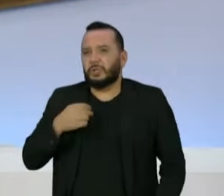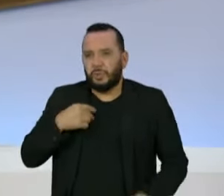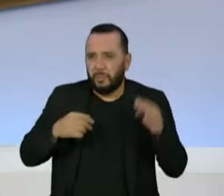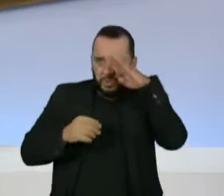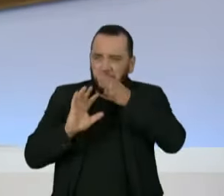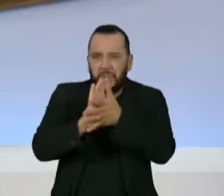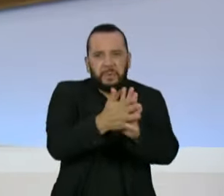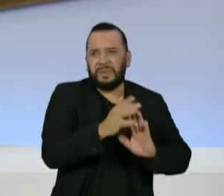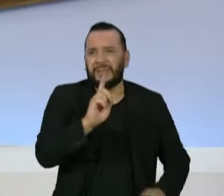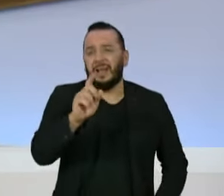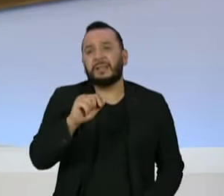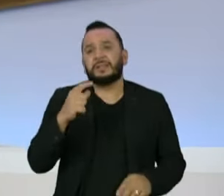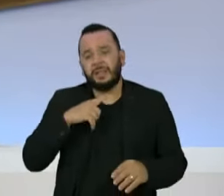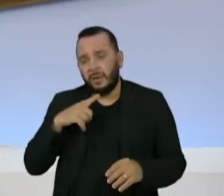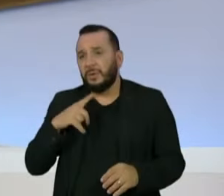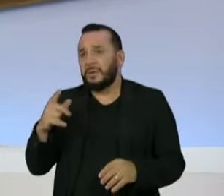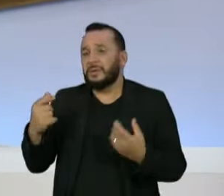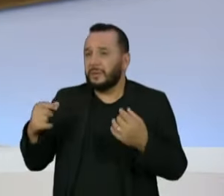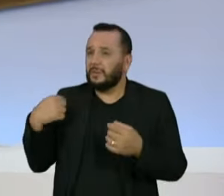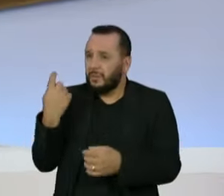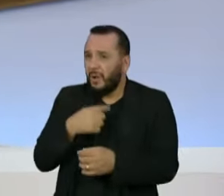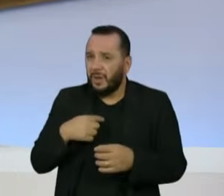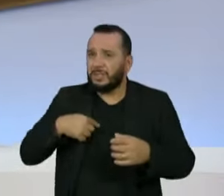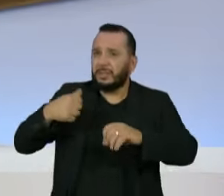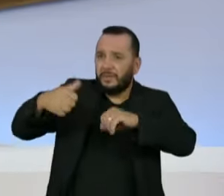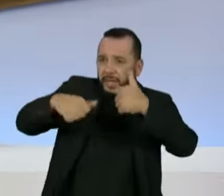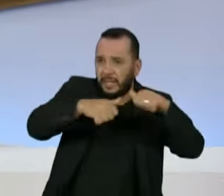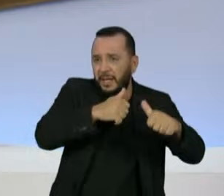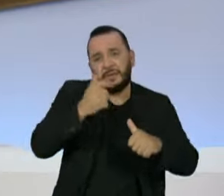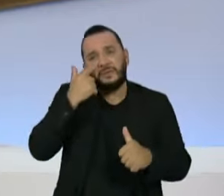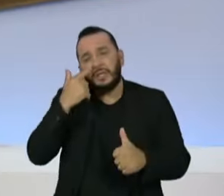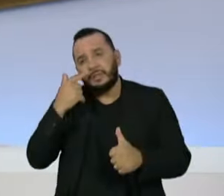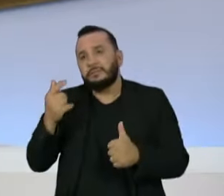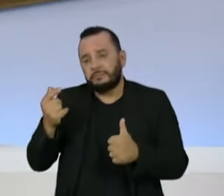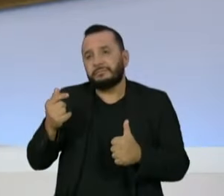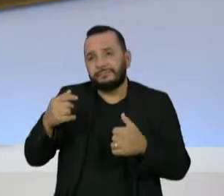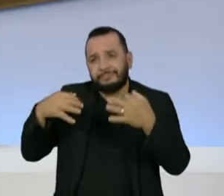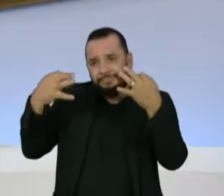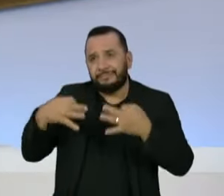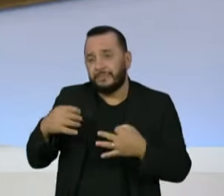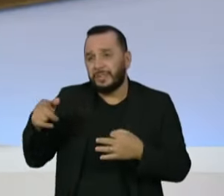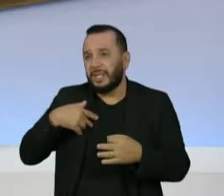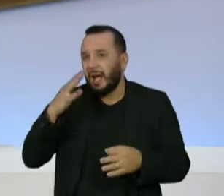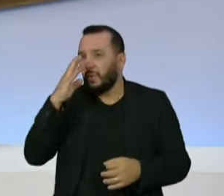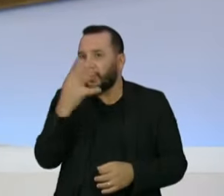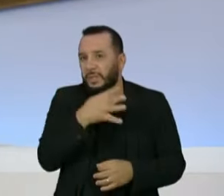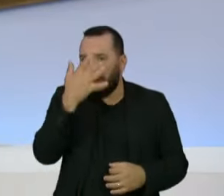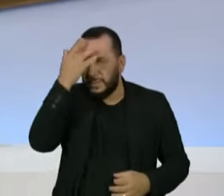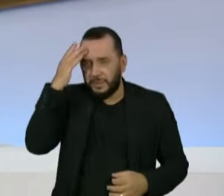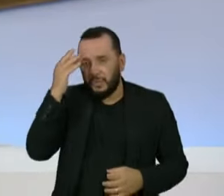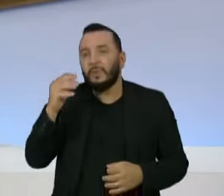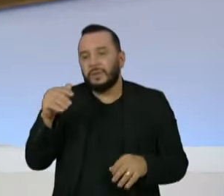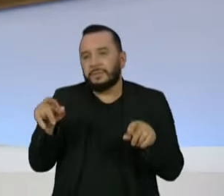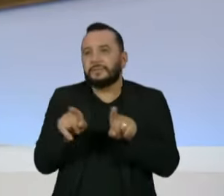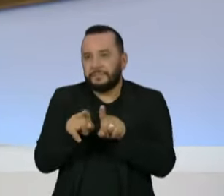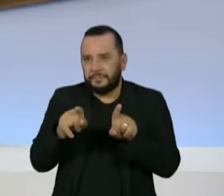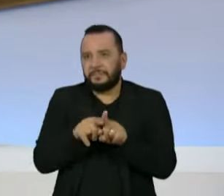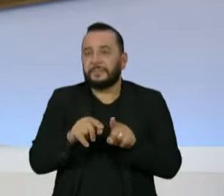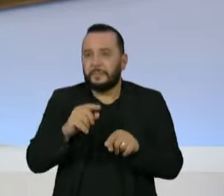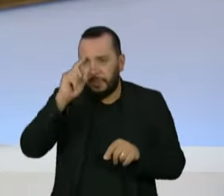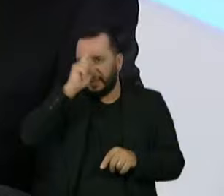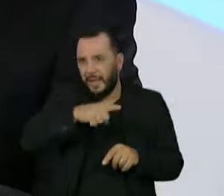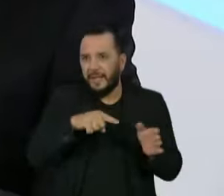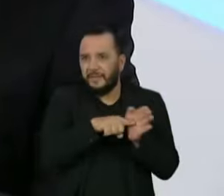são da área uma compreensão maior. A está fazendo uma coisa muito séria. Você acusar uma pessoa, você indiciar uma pessoa por um crime, é uma coisa